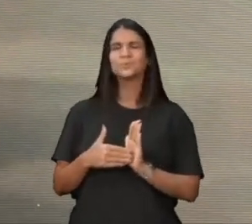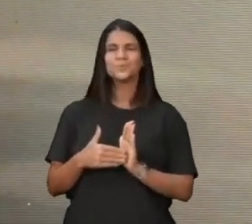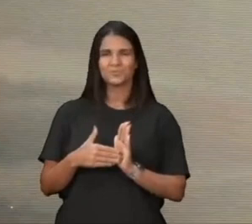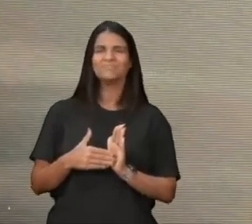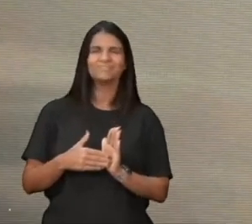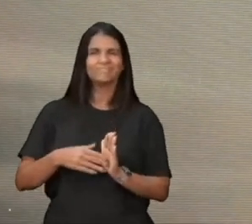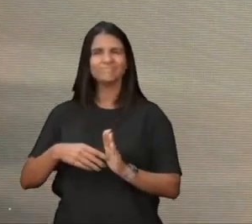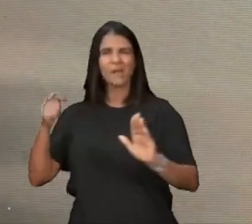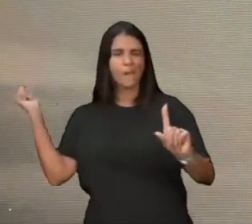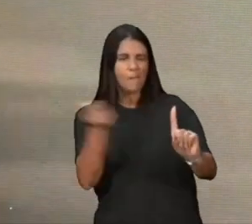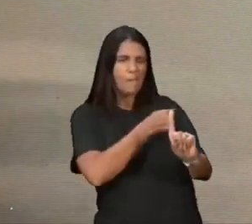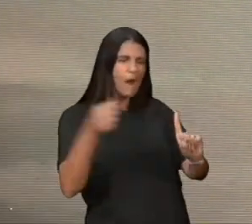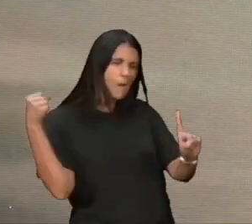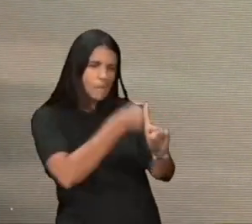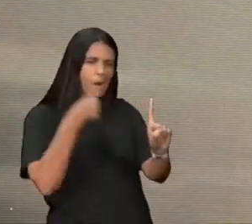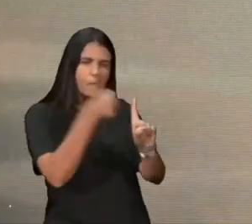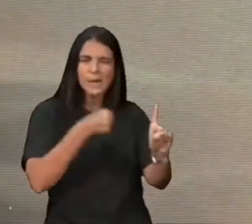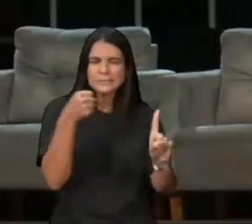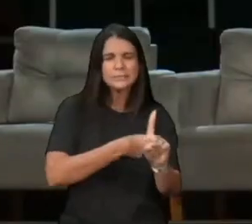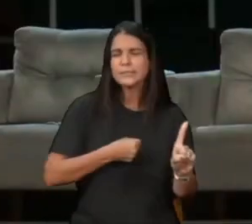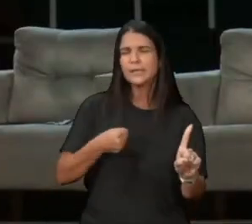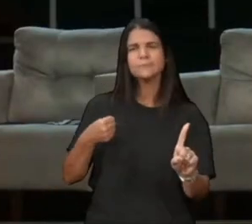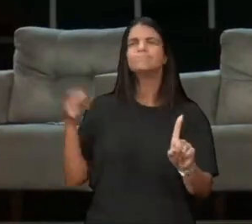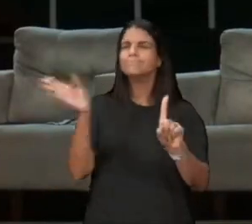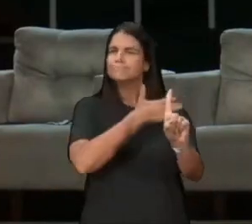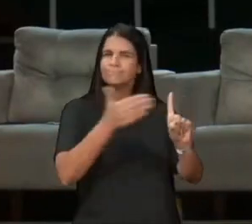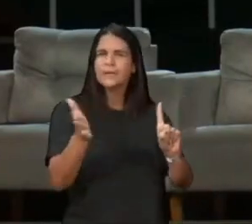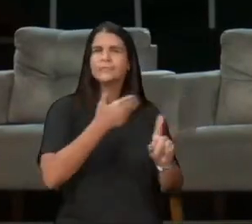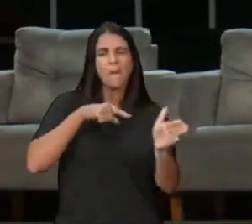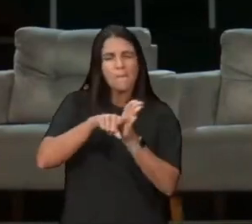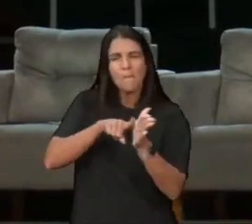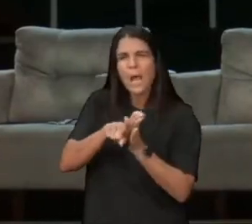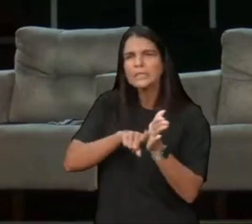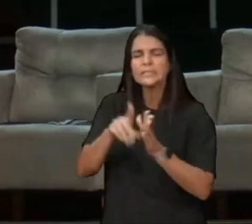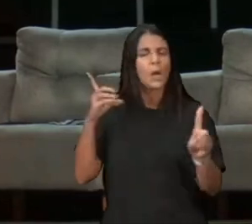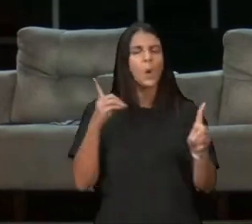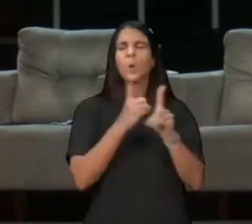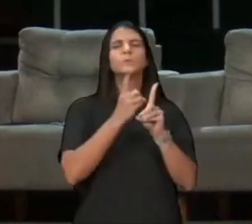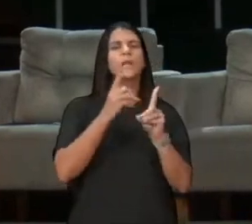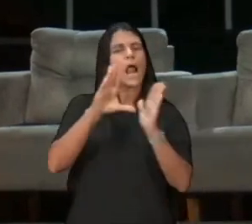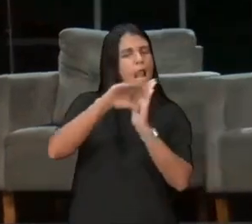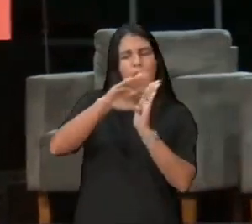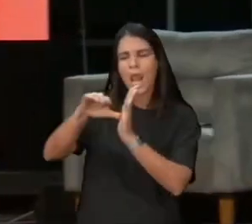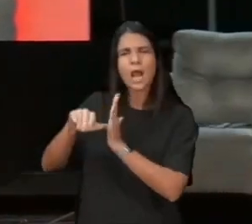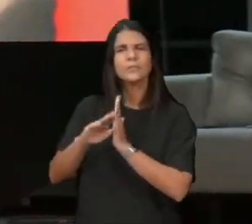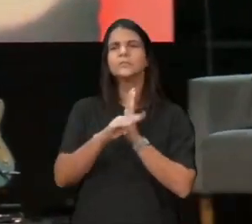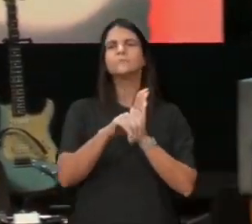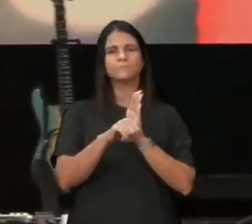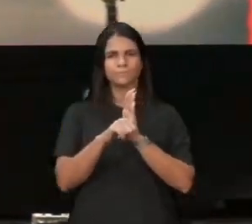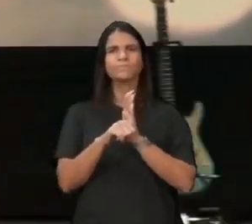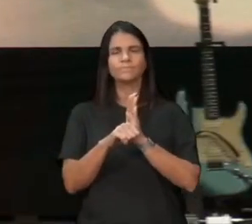informação, de bandido, de gente que esteja fazendo revolução, fazendo rebelião,